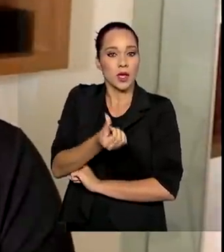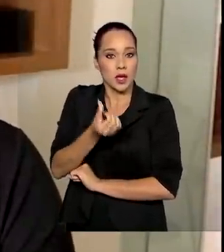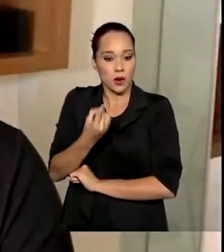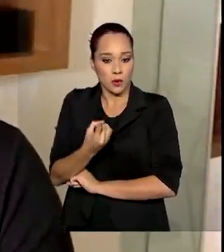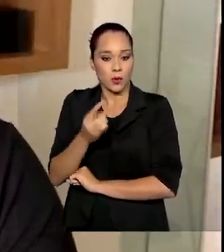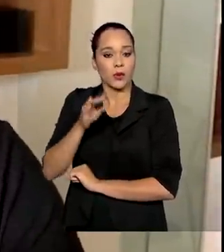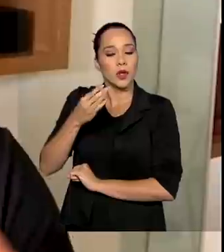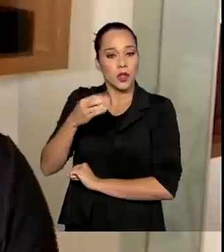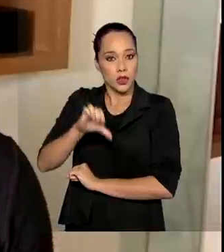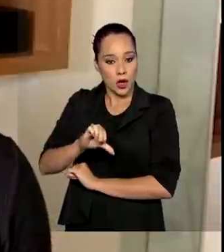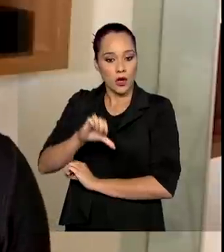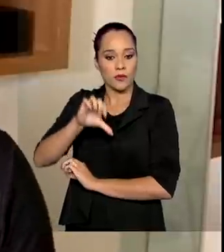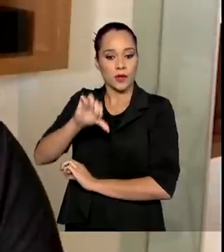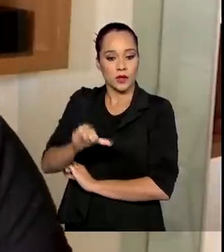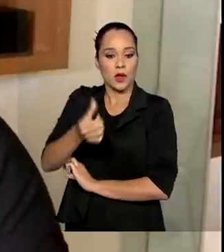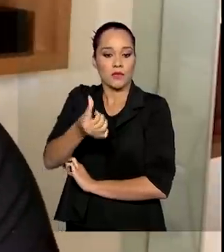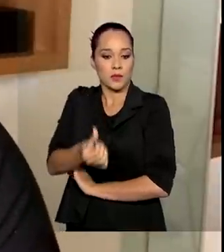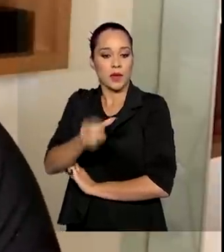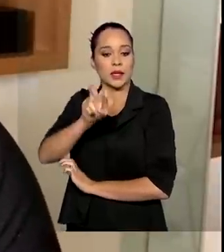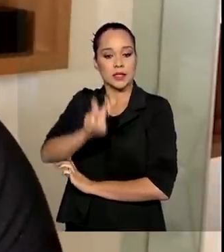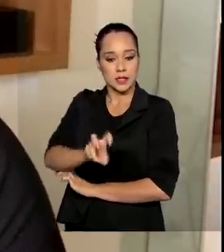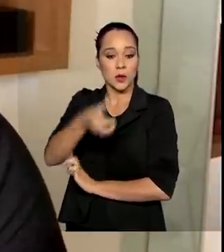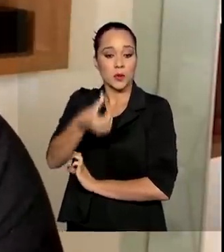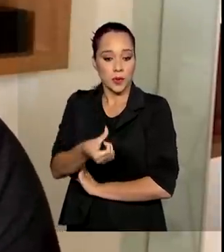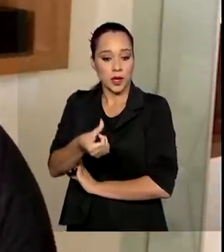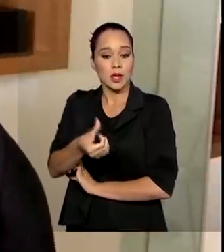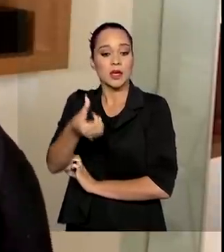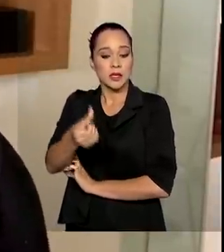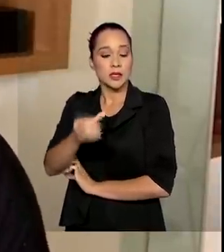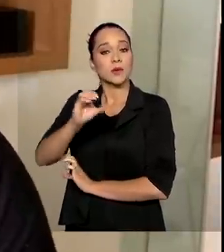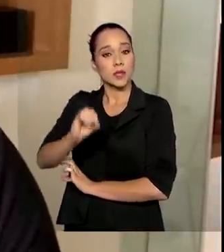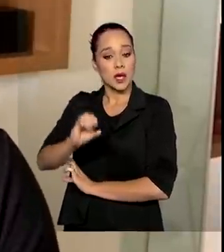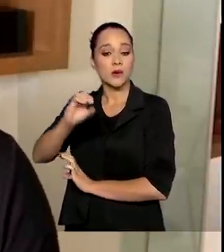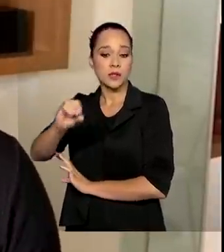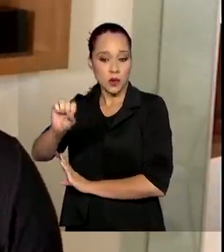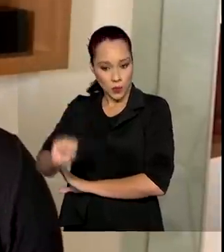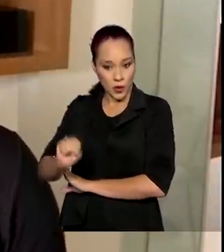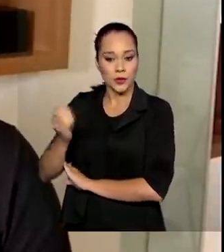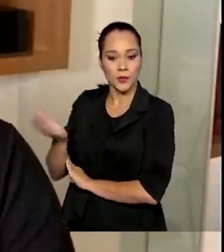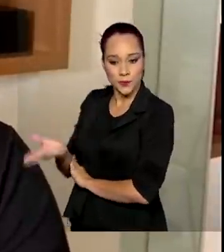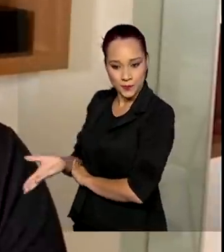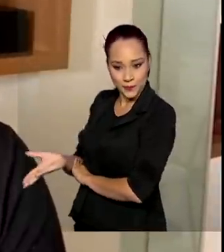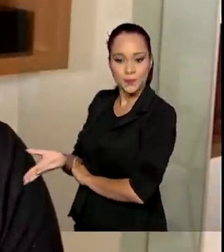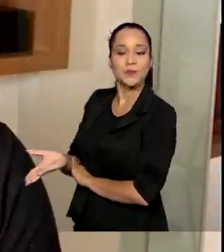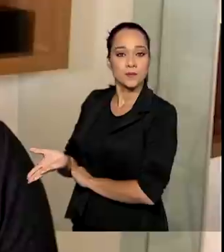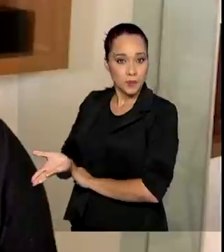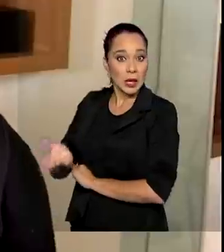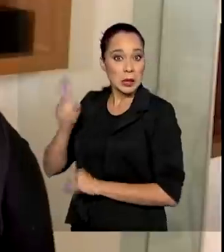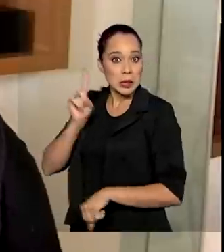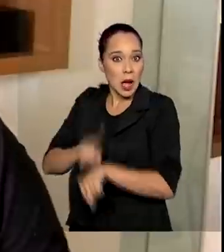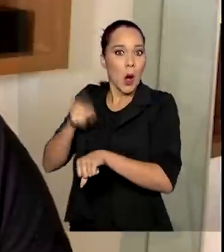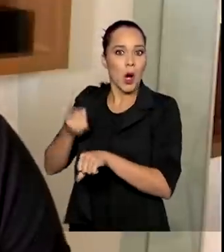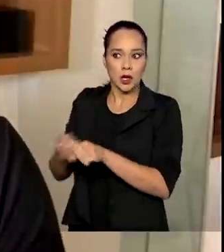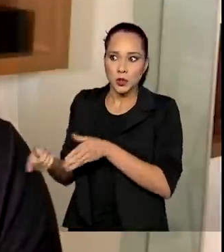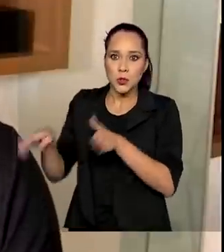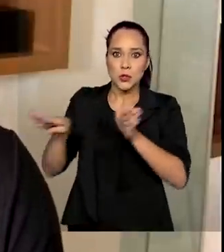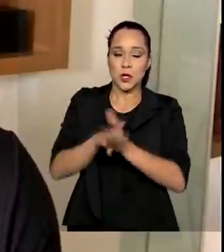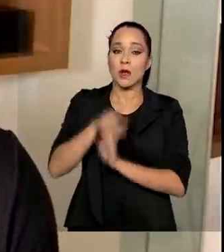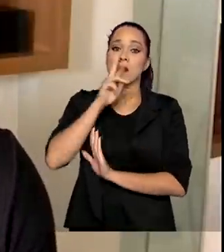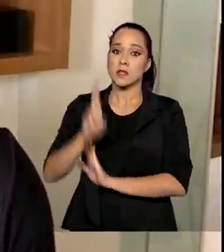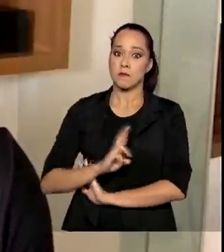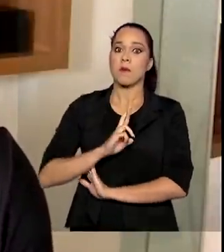-9656-5008. Imediatamente vai chegar uma